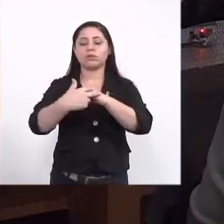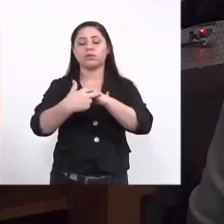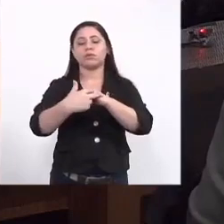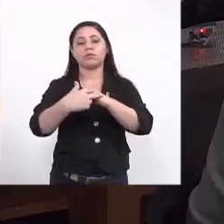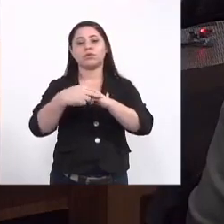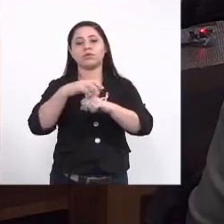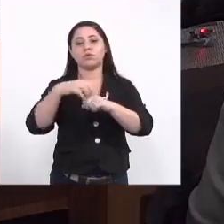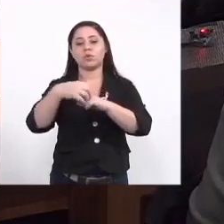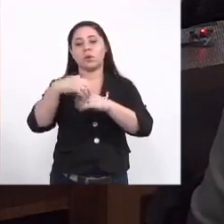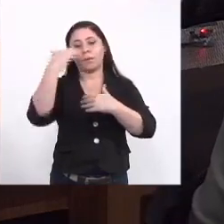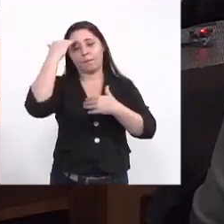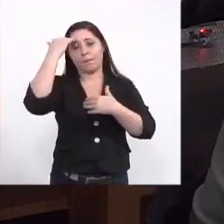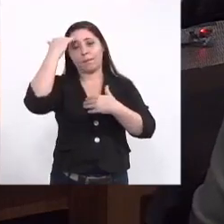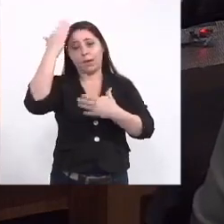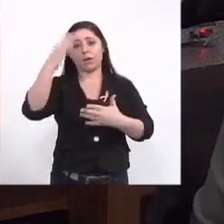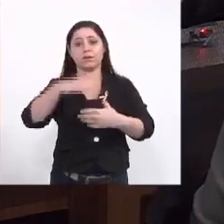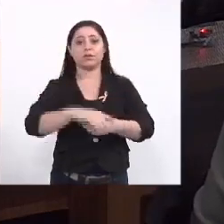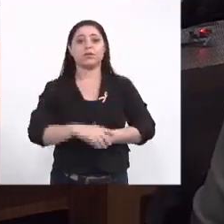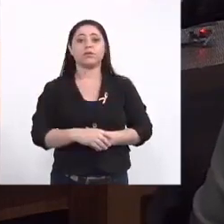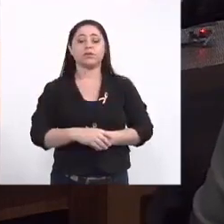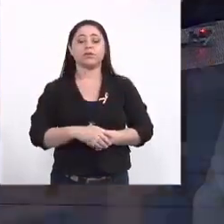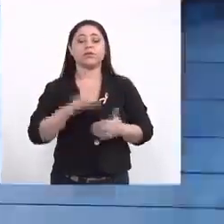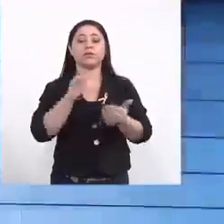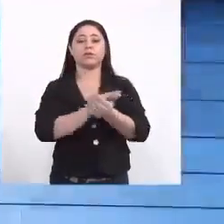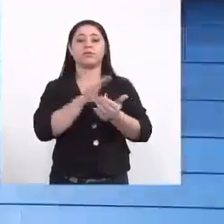obrigado aí muito bom Lucas